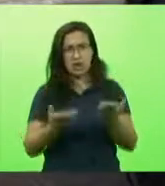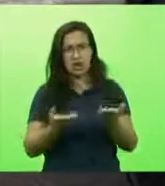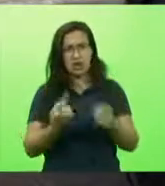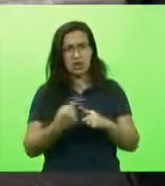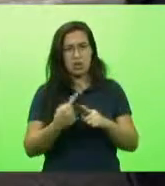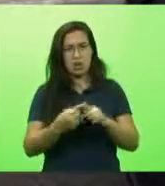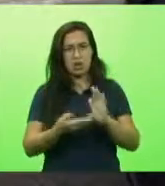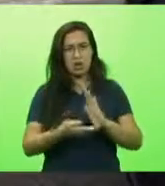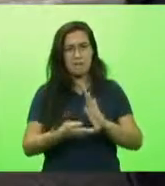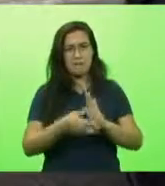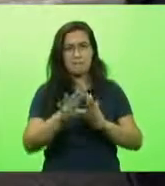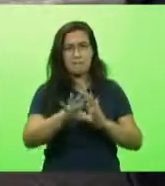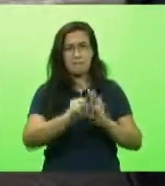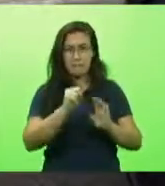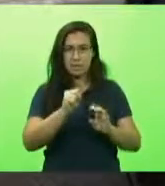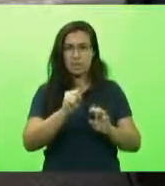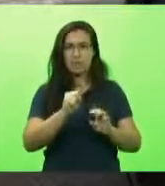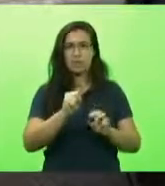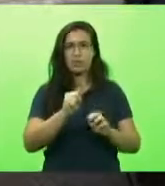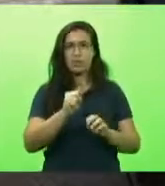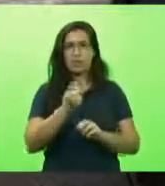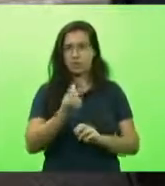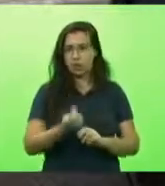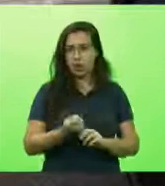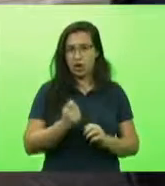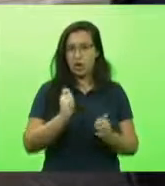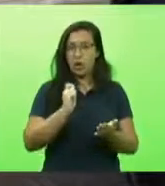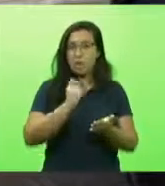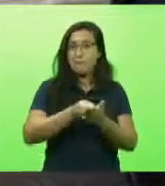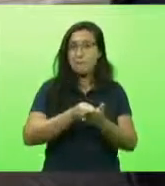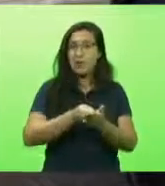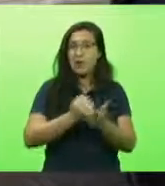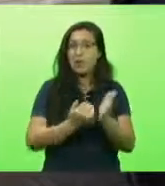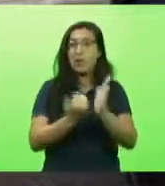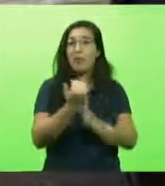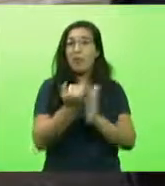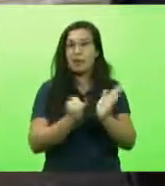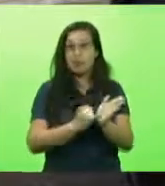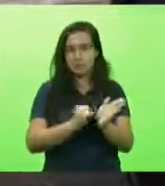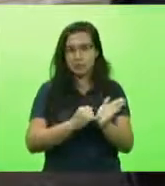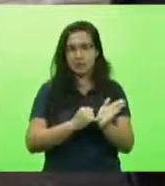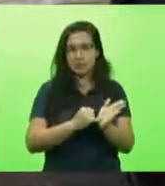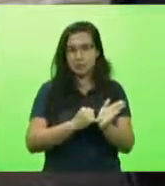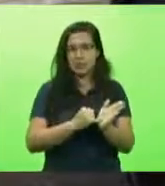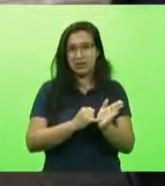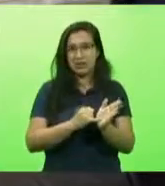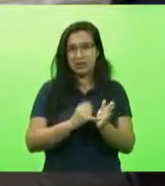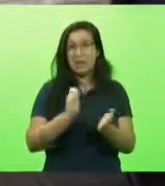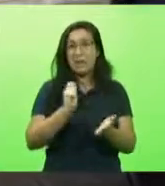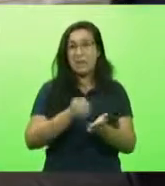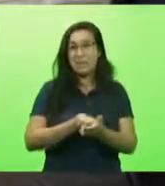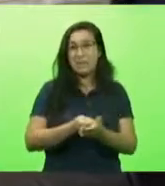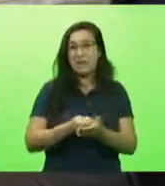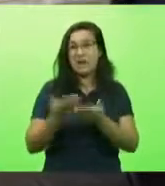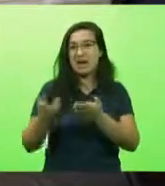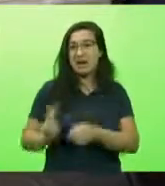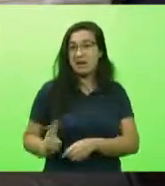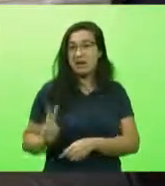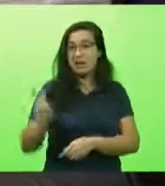O catarinense pagou mais impostos. O catarinense teve que botar mais a mão no bolso para pagar o custo do governo.